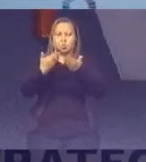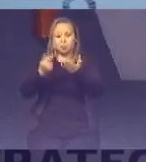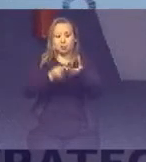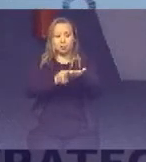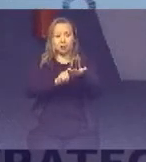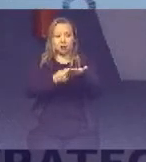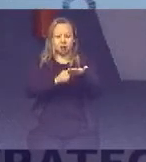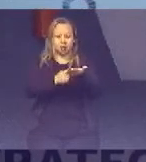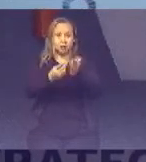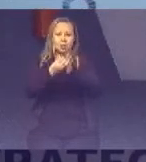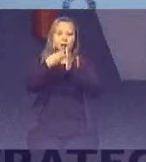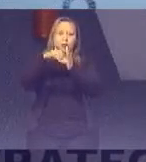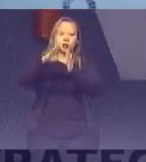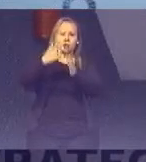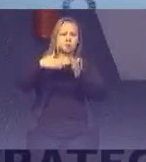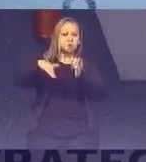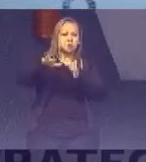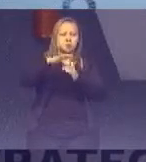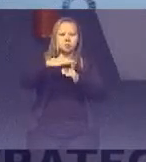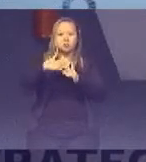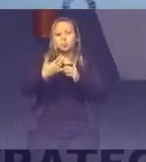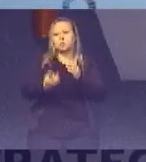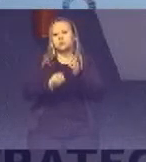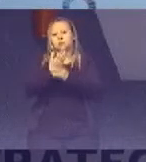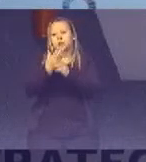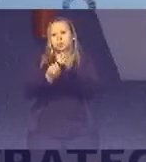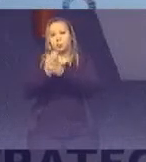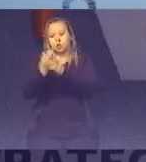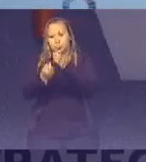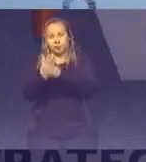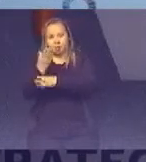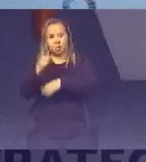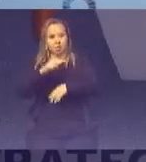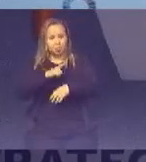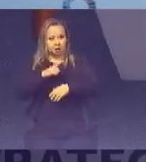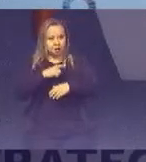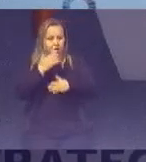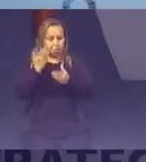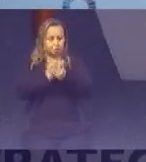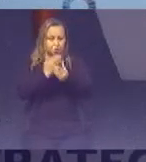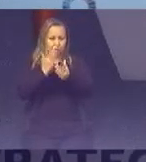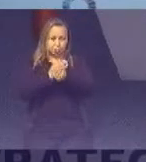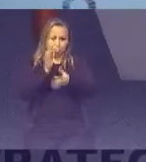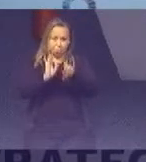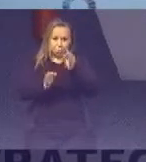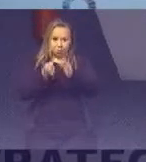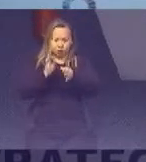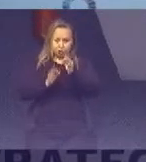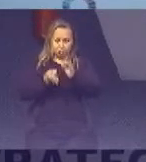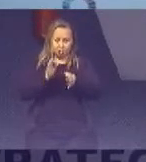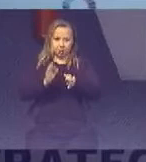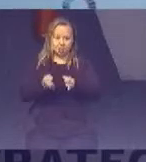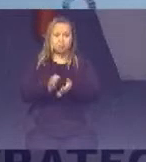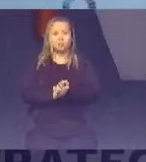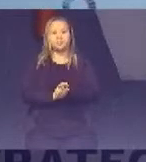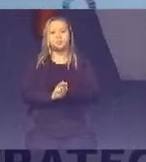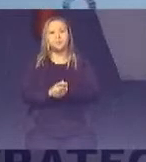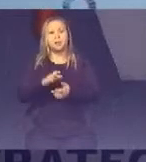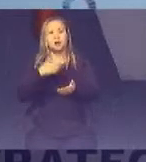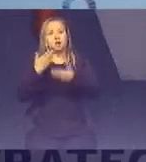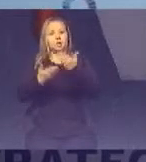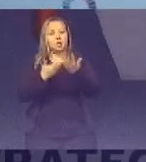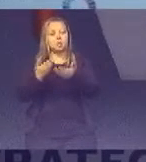Indicadores De produtividade Tempo de tramitação Do processo Processos julgados Processos baixados Relacionados A agenda